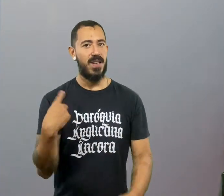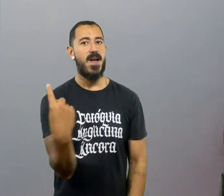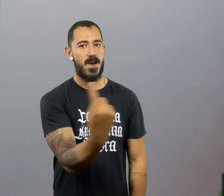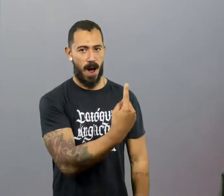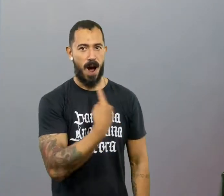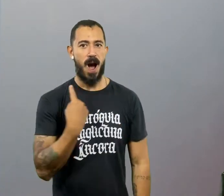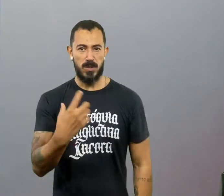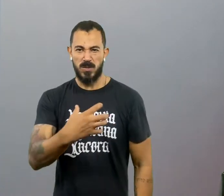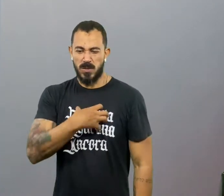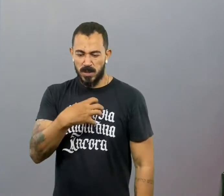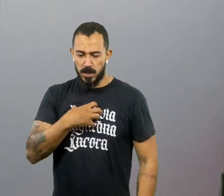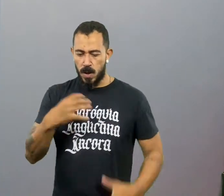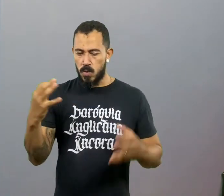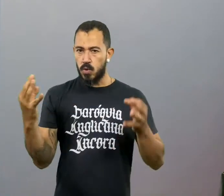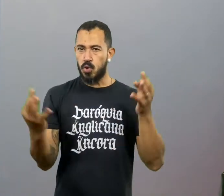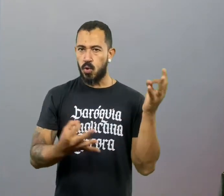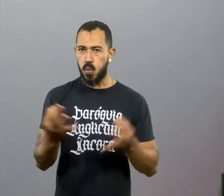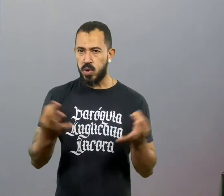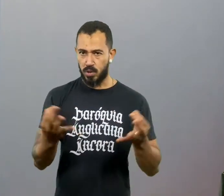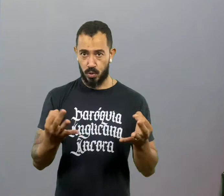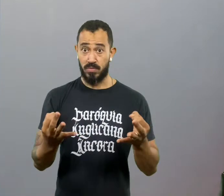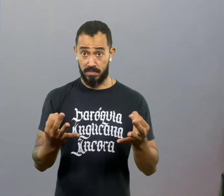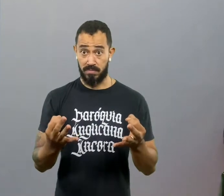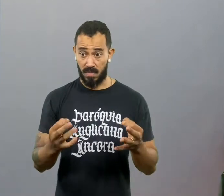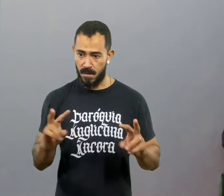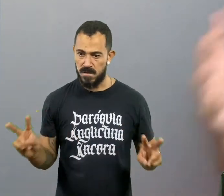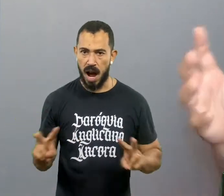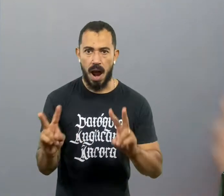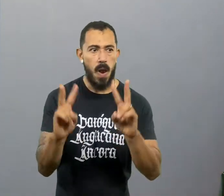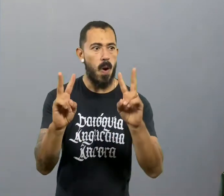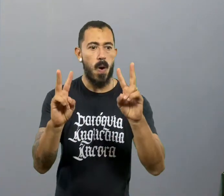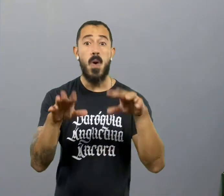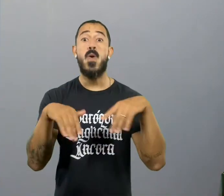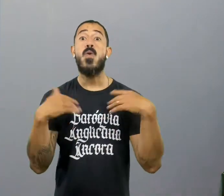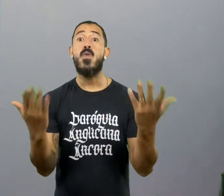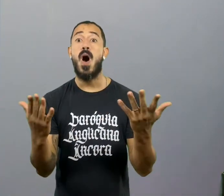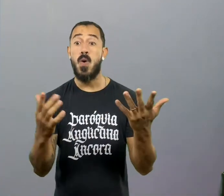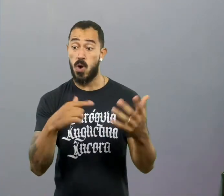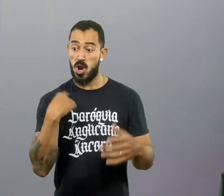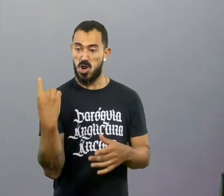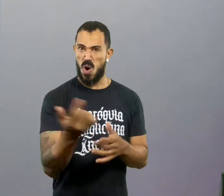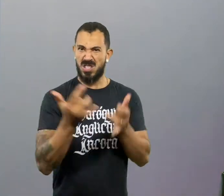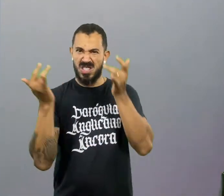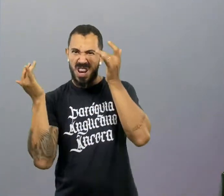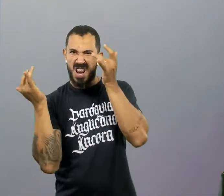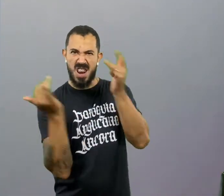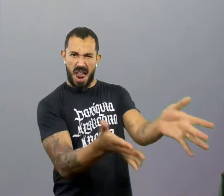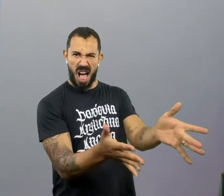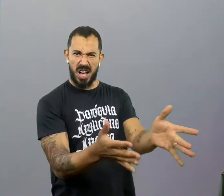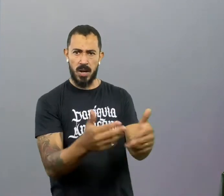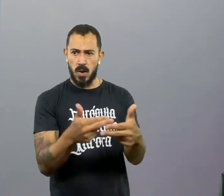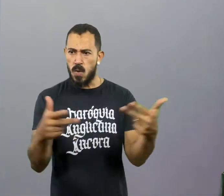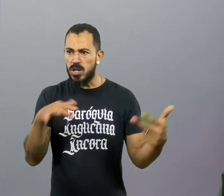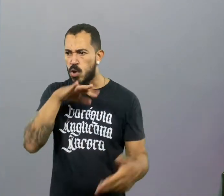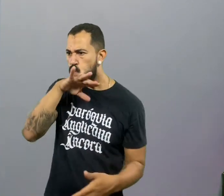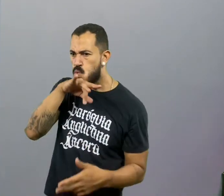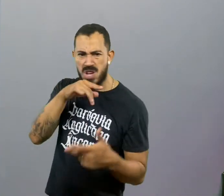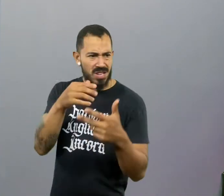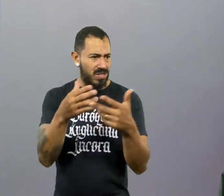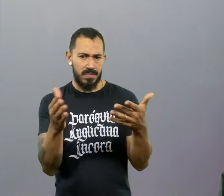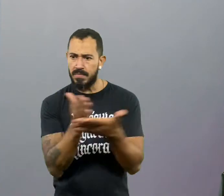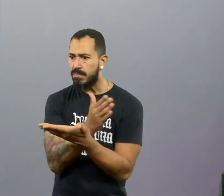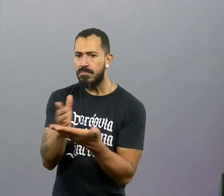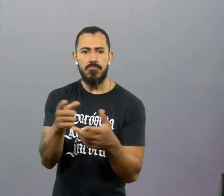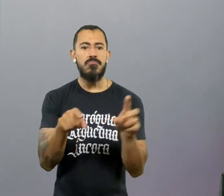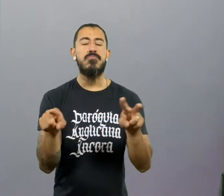boas escolhas como essa. Ouvir pessoas. Sabe? E rejeitar aquilo que é mal. E a Bíblia, do começo ao fim, dá dicas muito